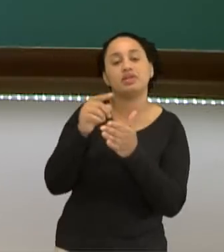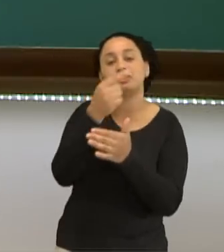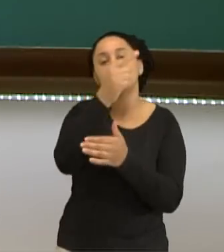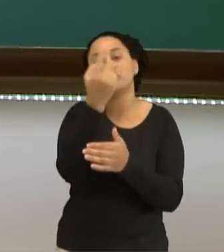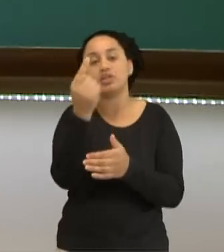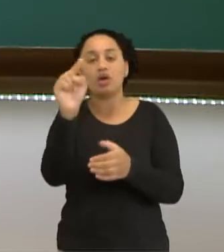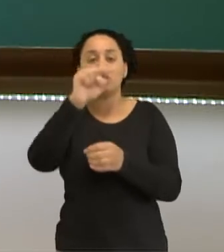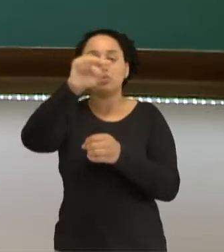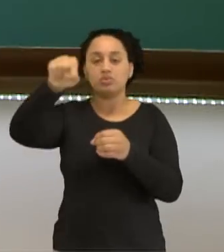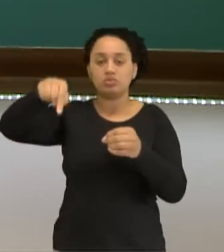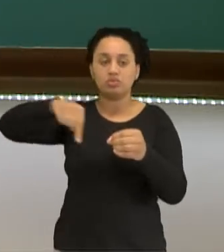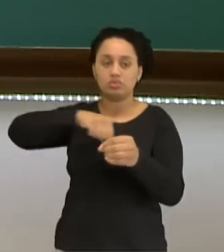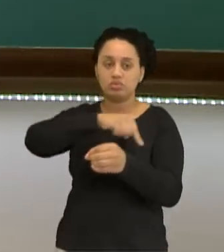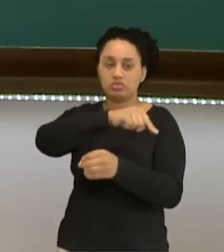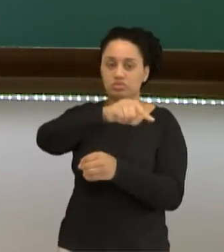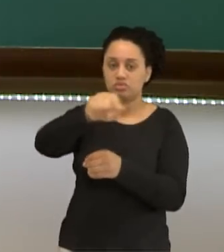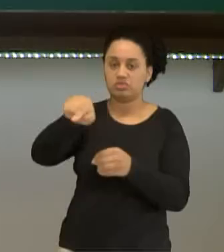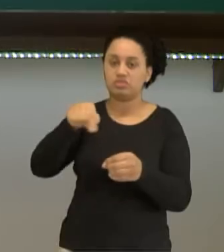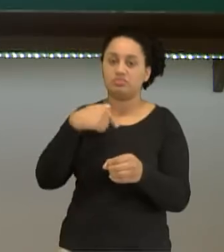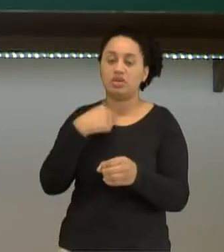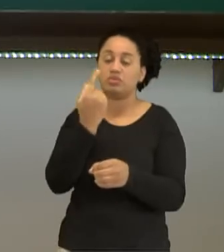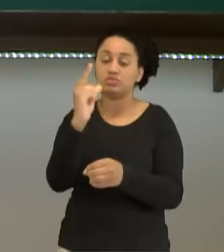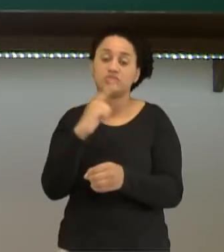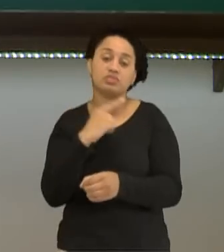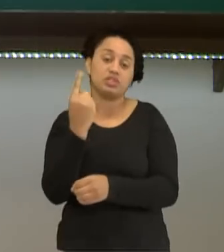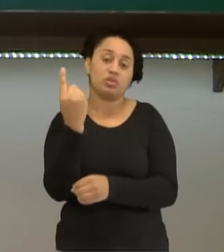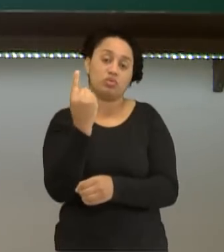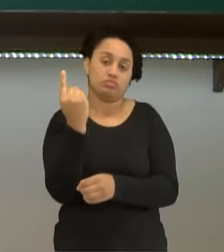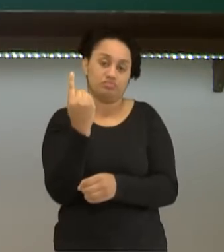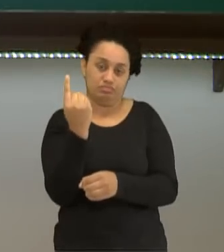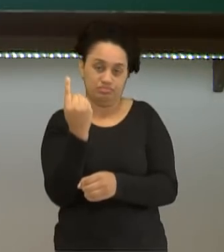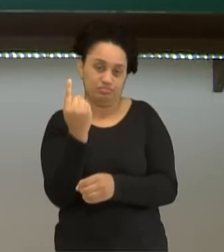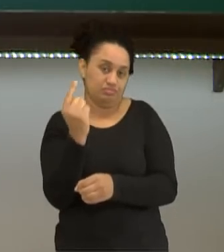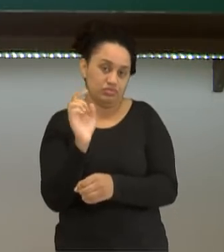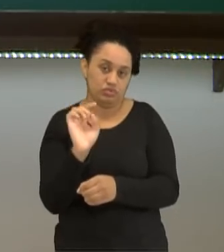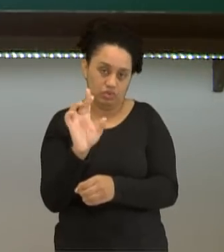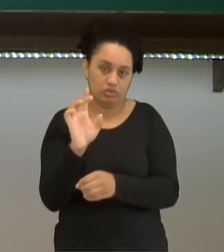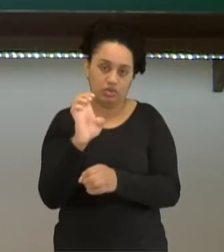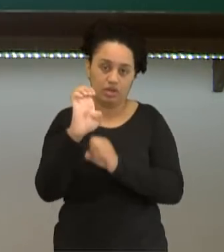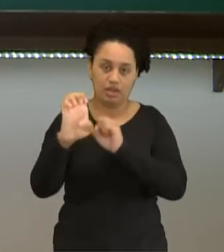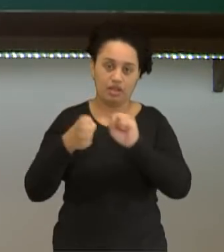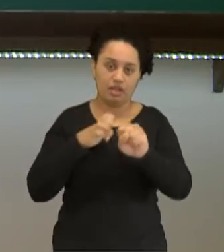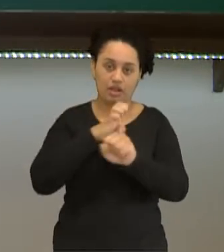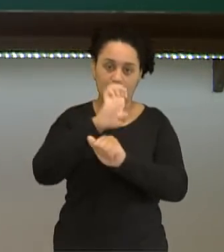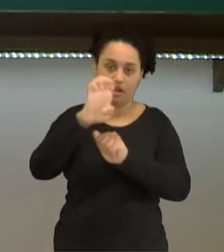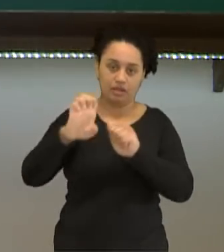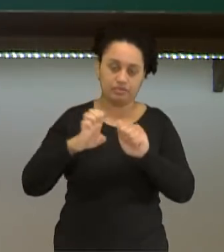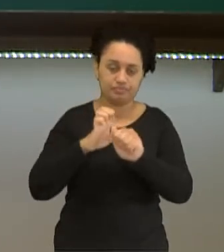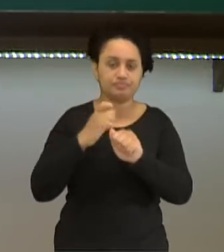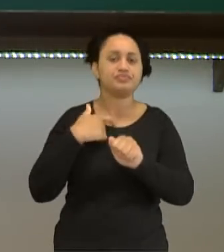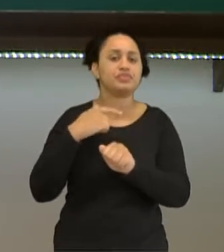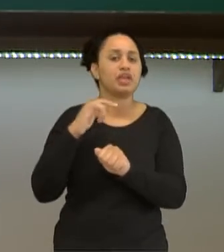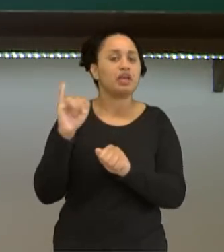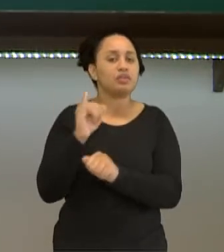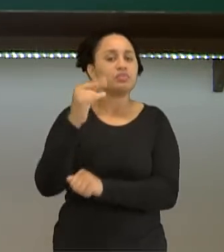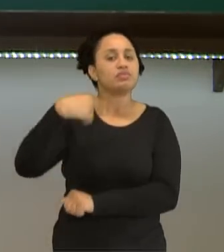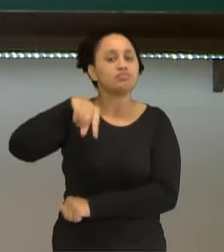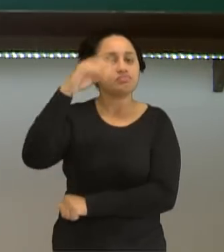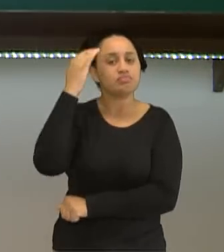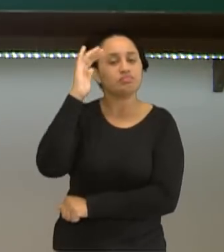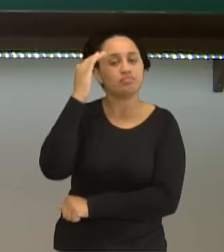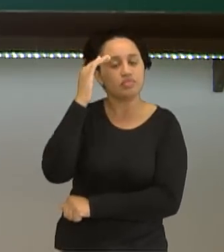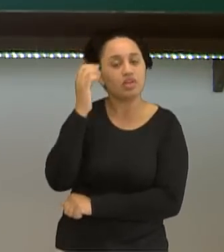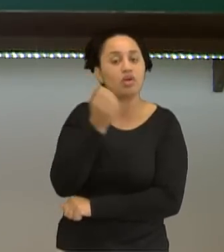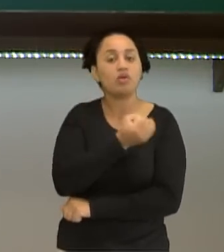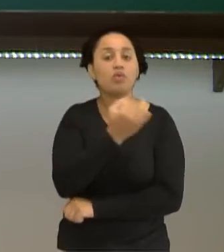última camada eletrônica do sódio? Eu tenho um elétron. Beleza? Isso é importante a gente entender. Quantos